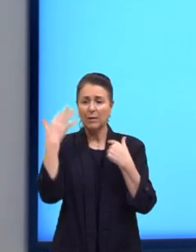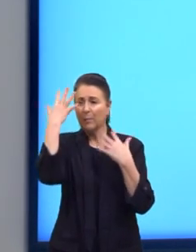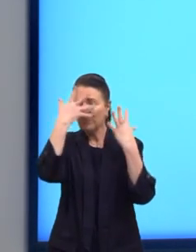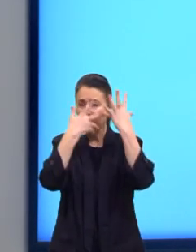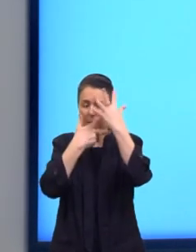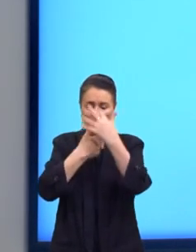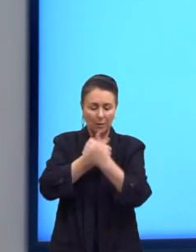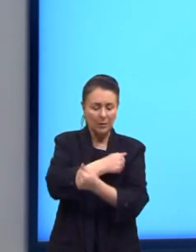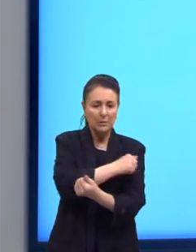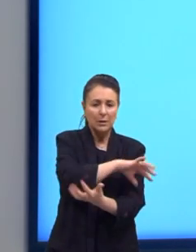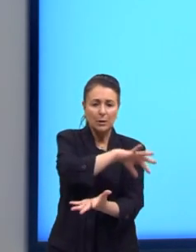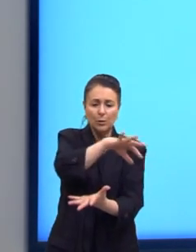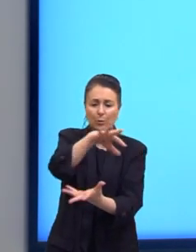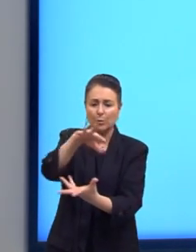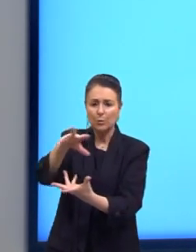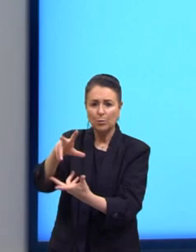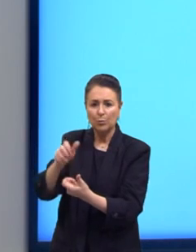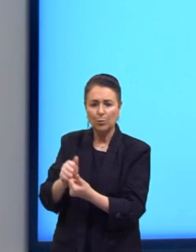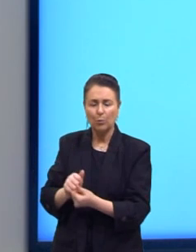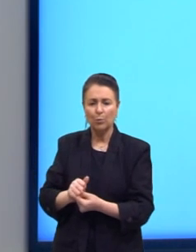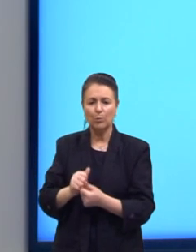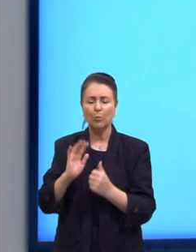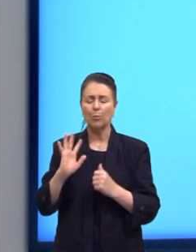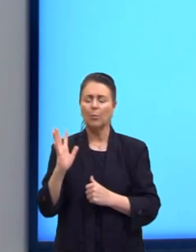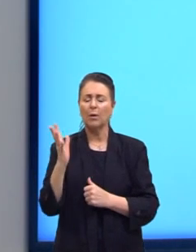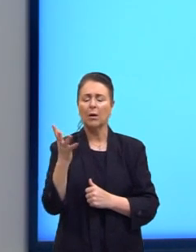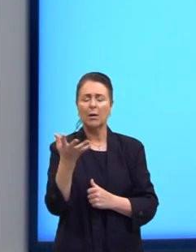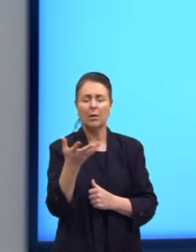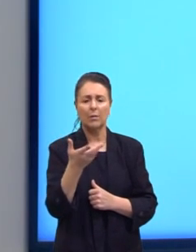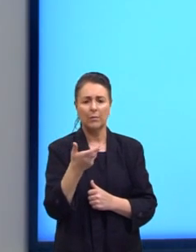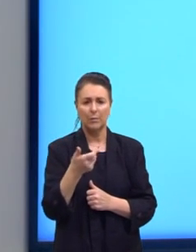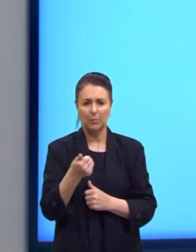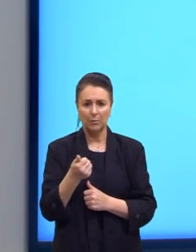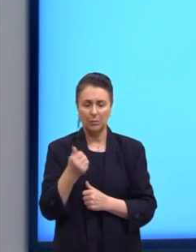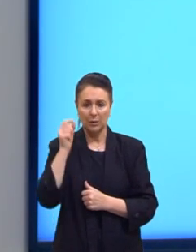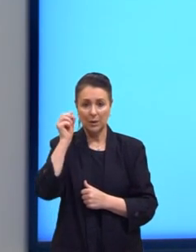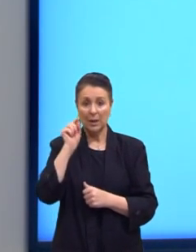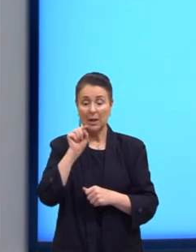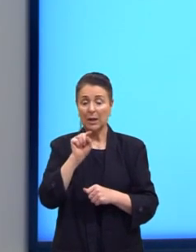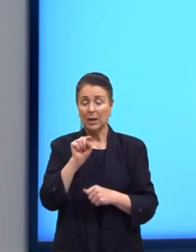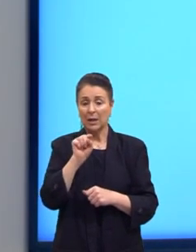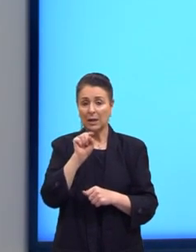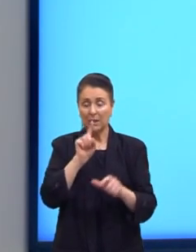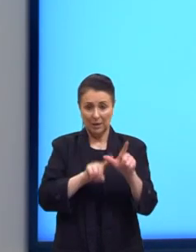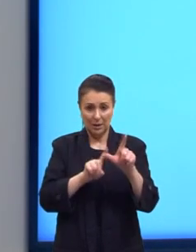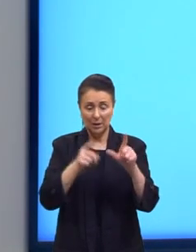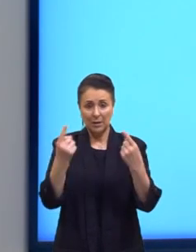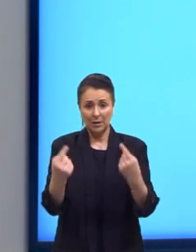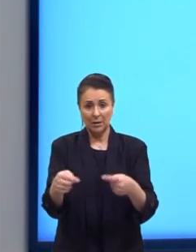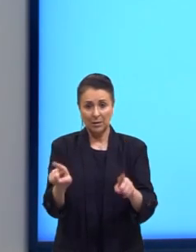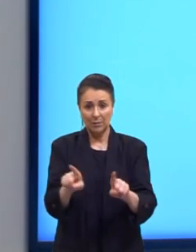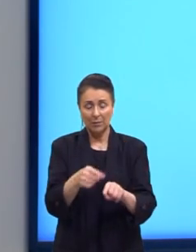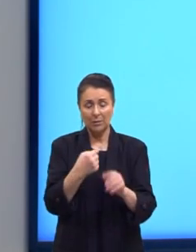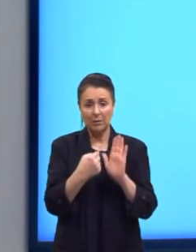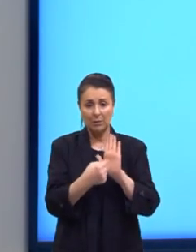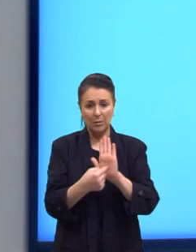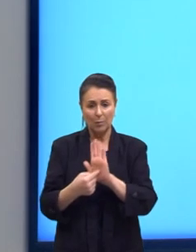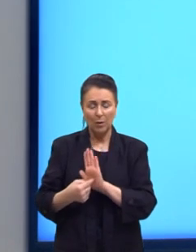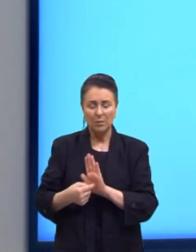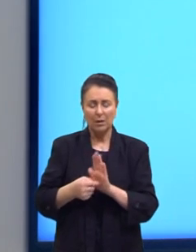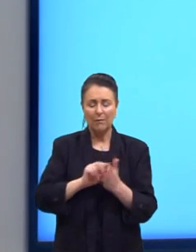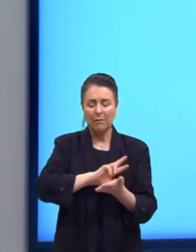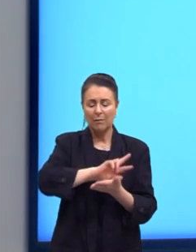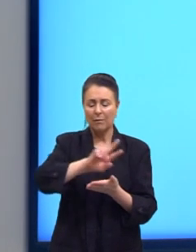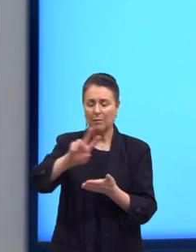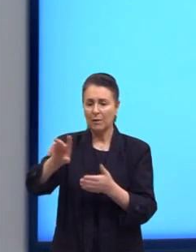vivemos num mundo lindo, maravilhoso, né? E ele, dentro dessa sua letra, ele traz inúmeros